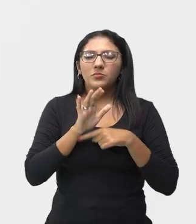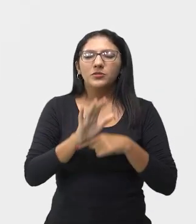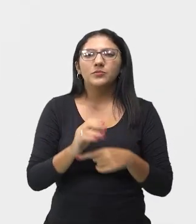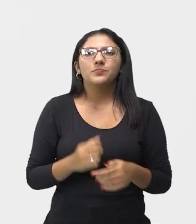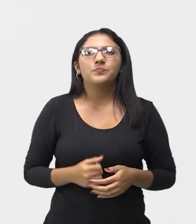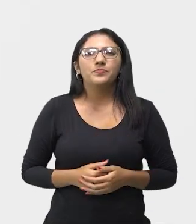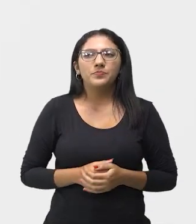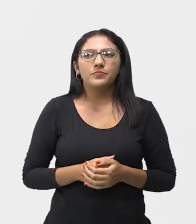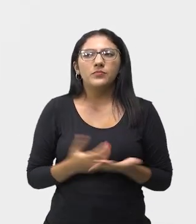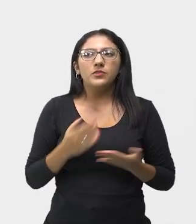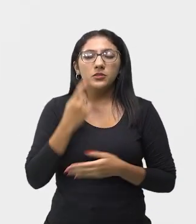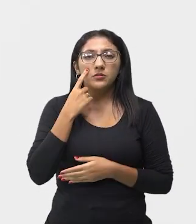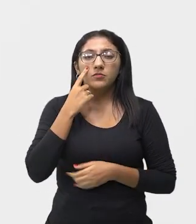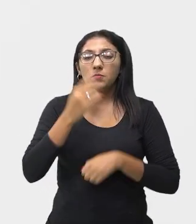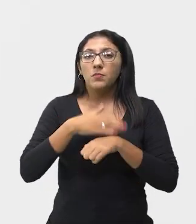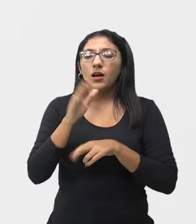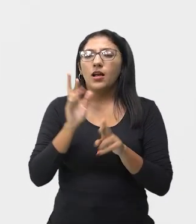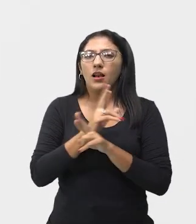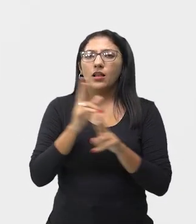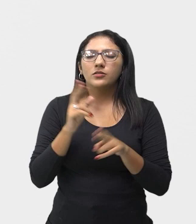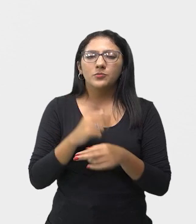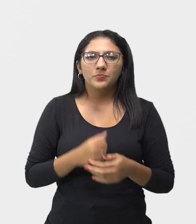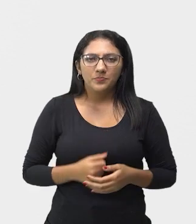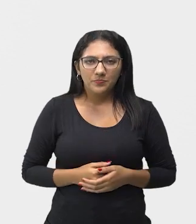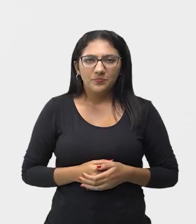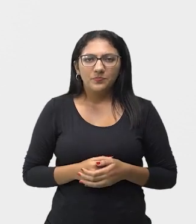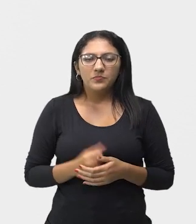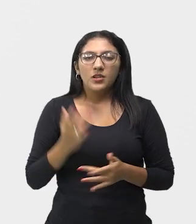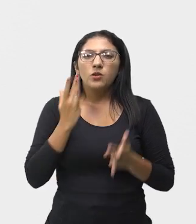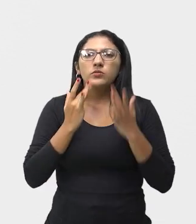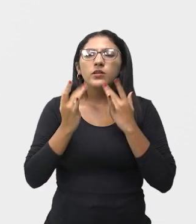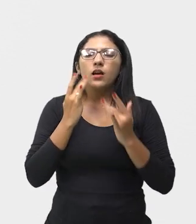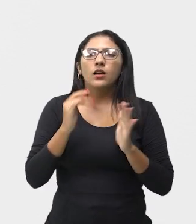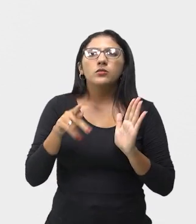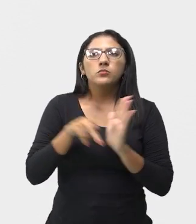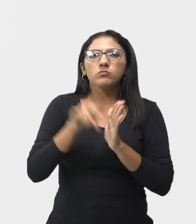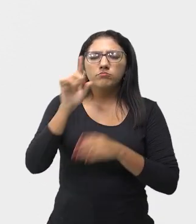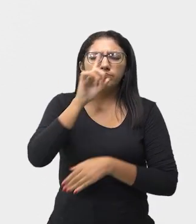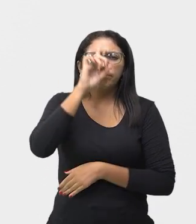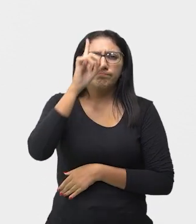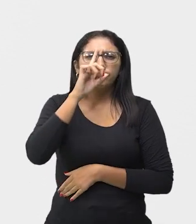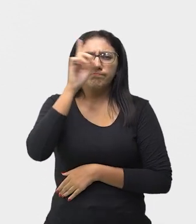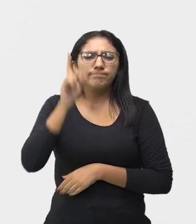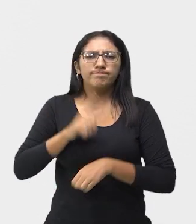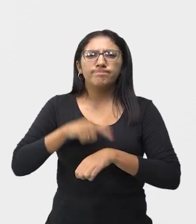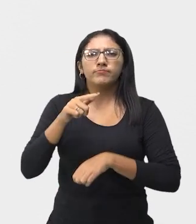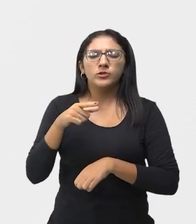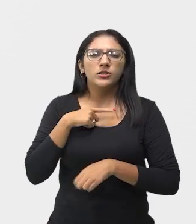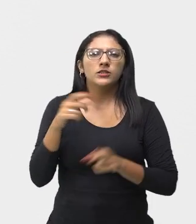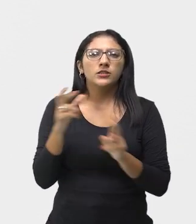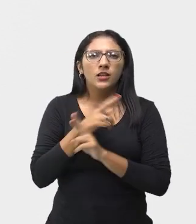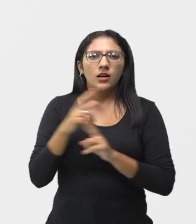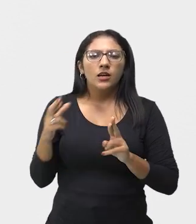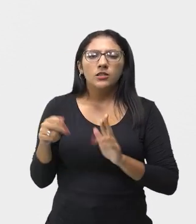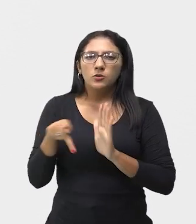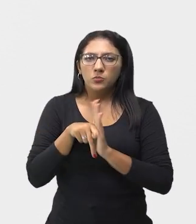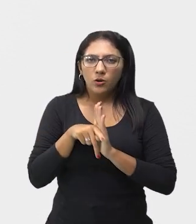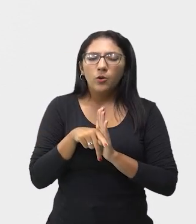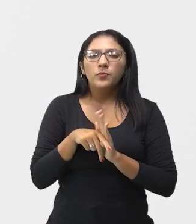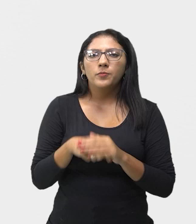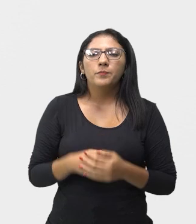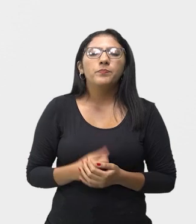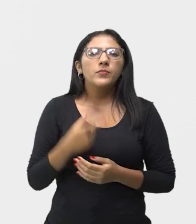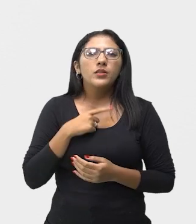a gente vai falar mais um pouco sobre o teatro de improviso. O teatro de improviso, assim como o nome já se refere, é uma modalidade teatral